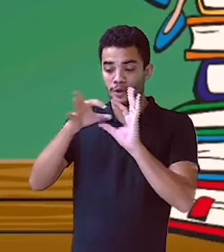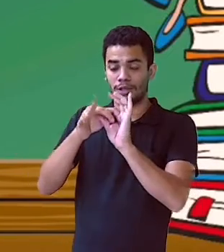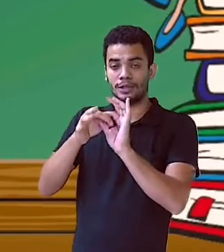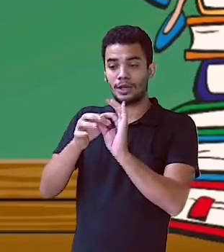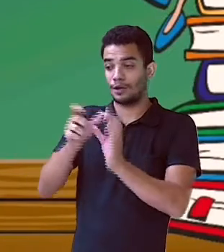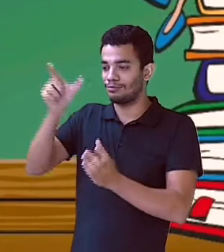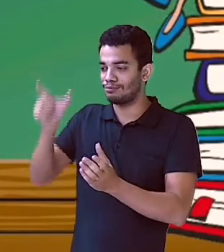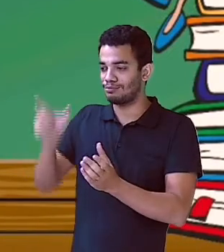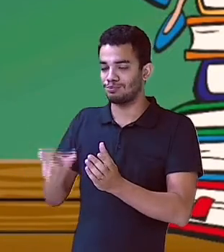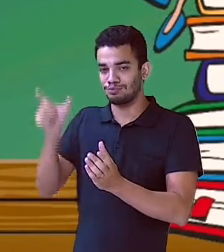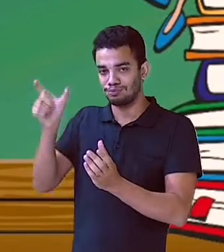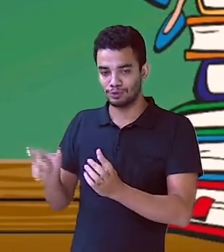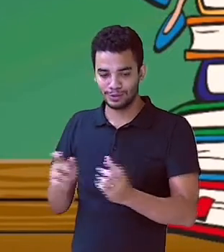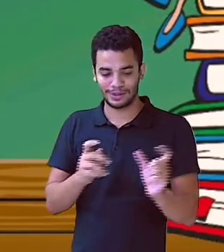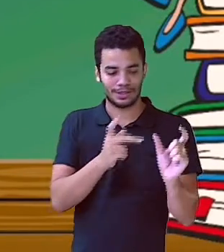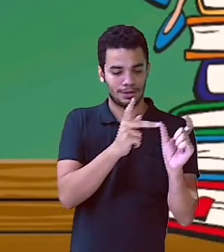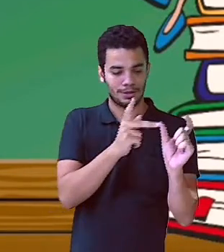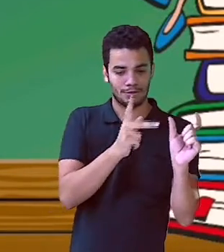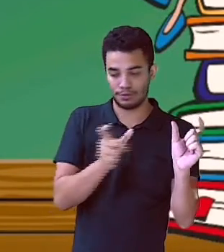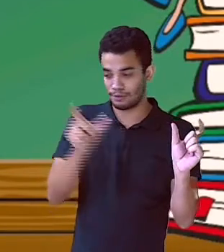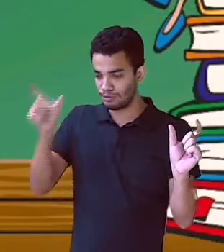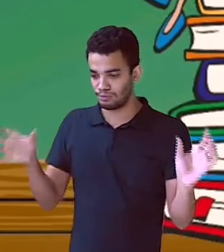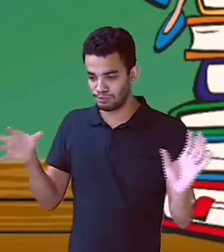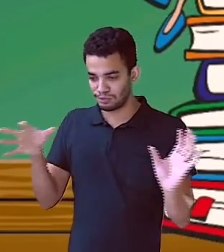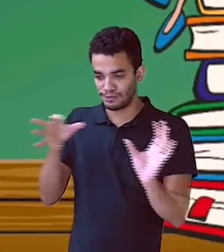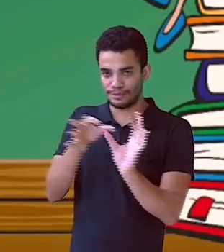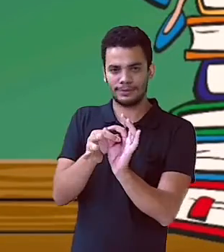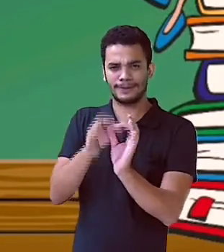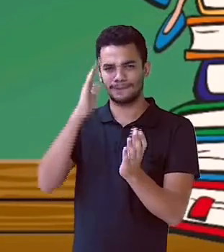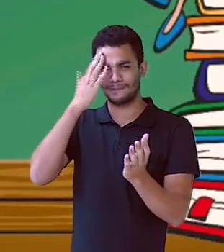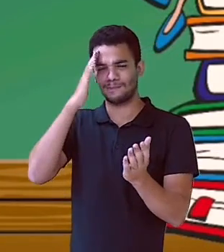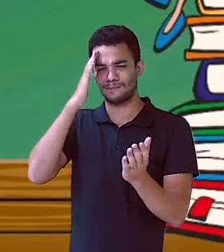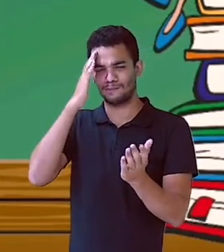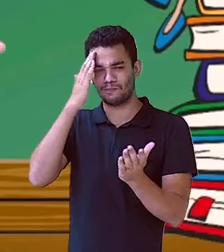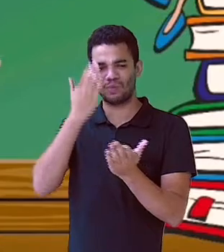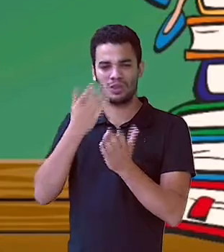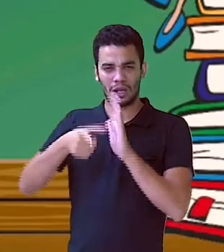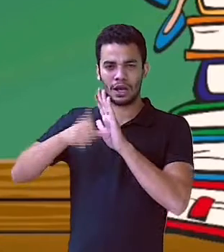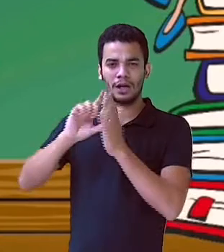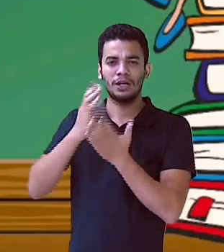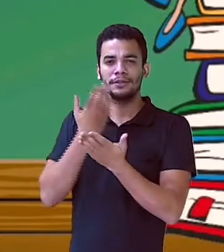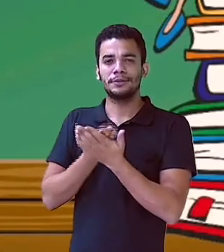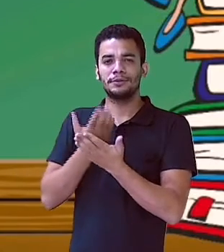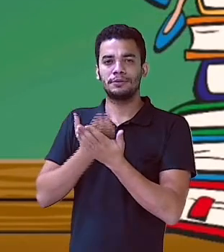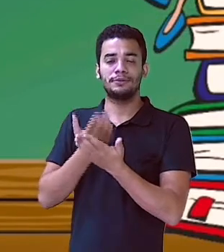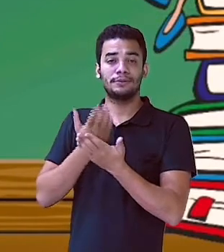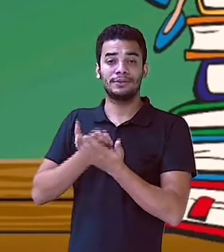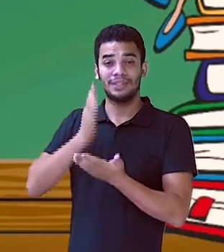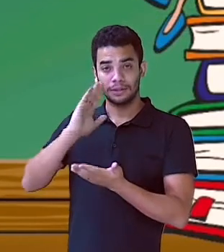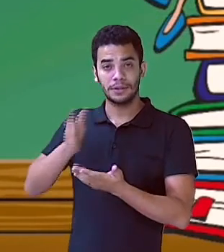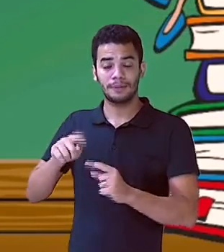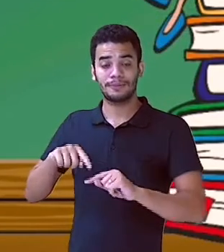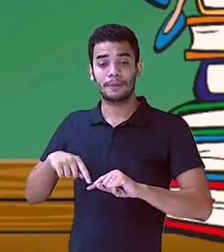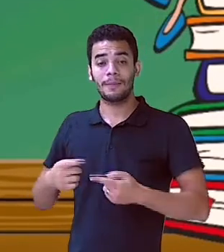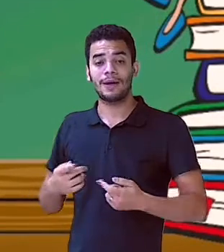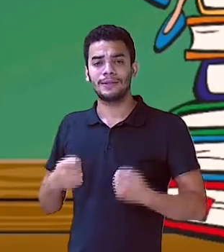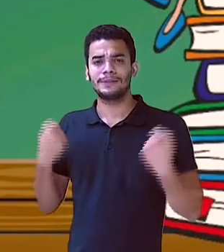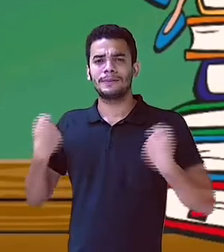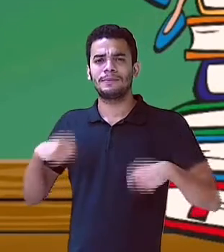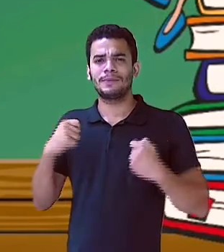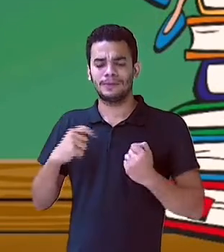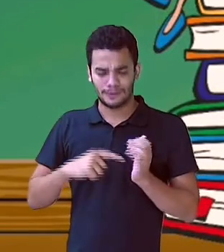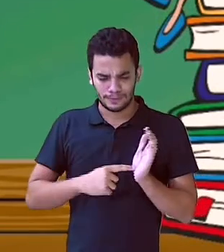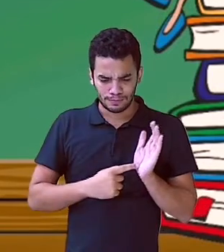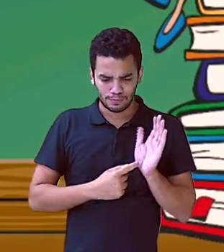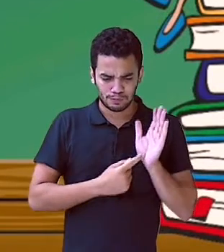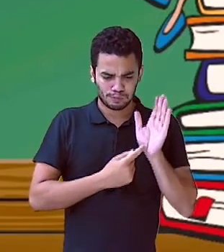o conteúdo de sujeito, conteúdo das últimas aulas nossa. E aí, precisamos então estabelecer uma definição para o predicado.